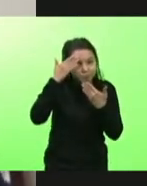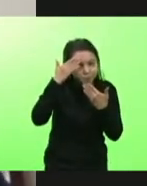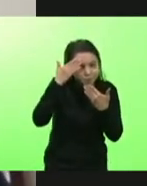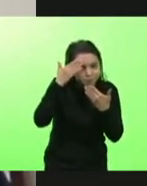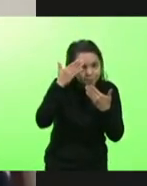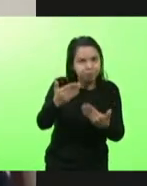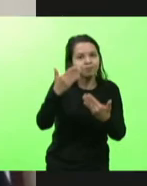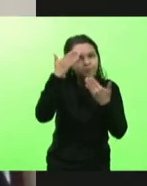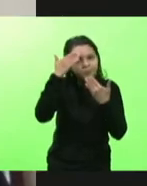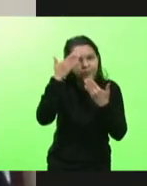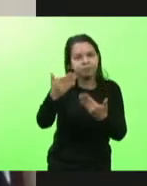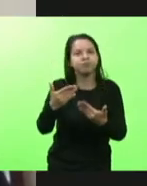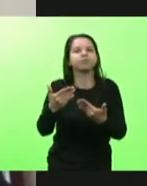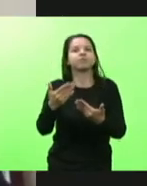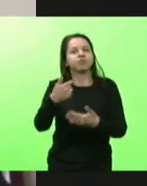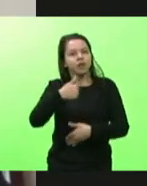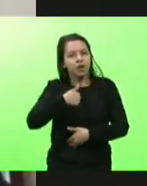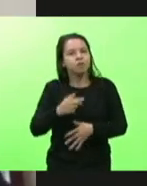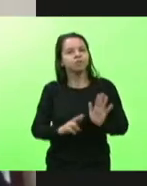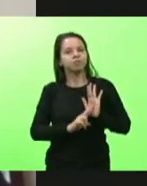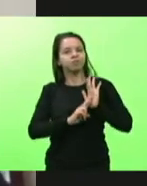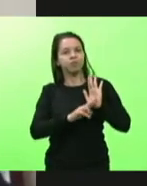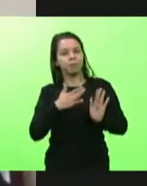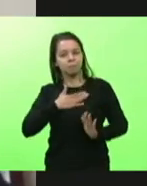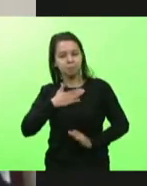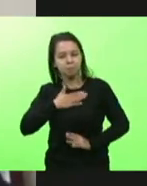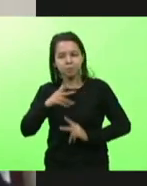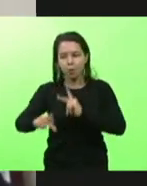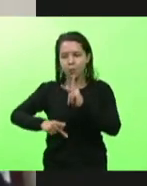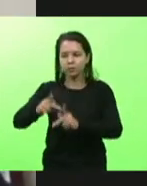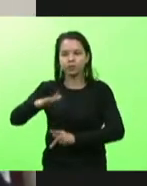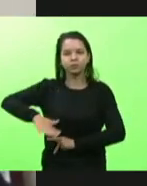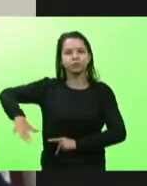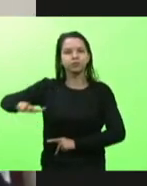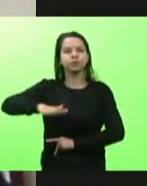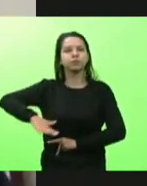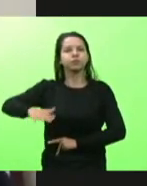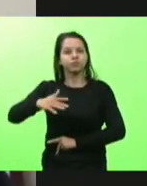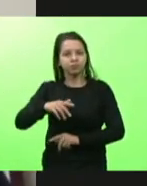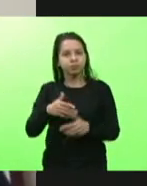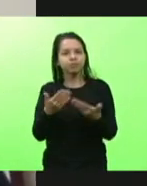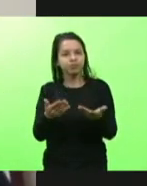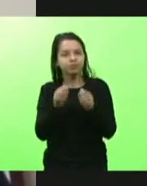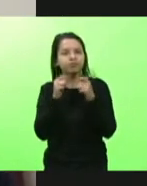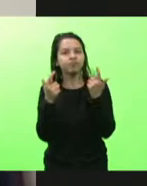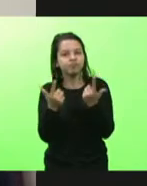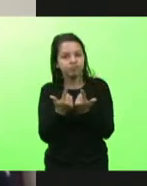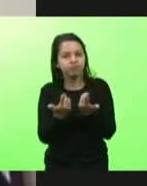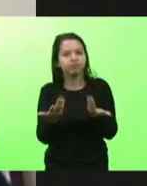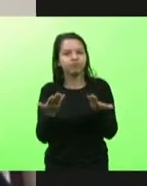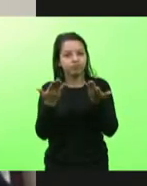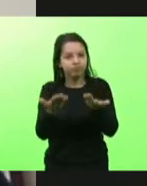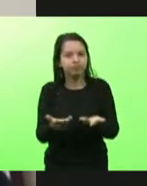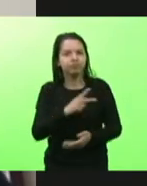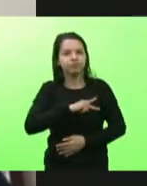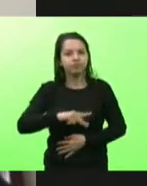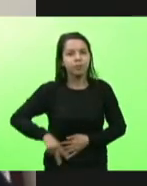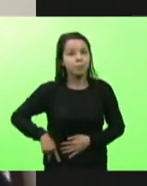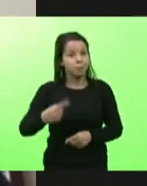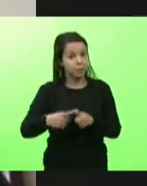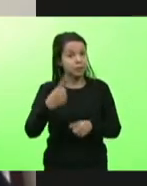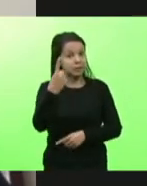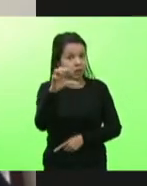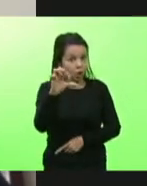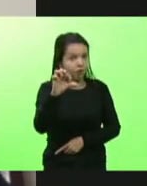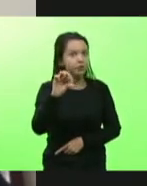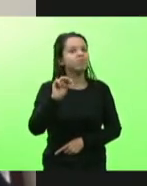isso em nome do povo da minha região, para a Vossa Excelência, para a Assembleia Legislativa, porque esses 19 milhões de reais vão fazer